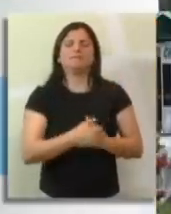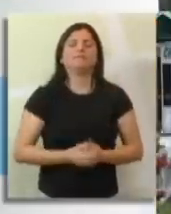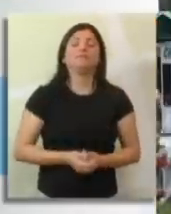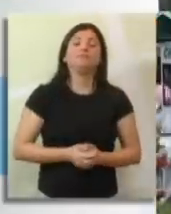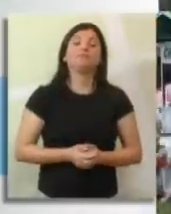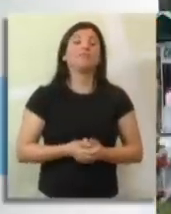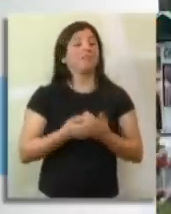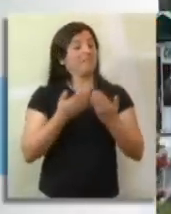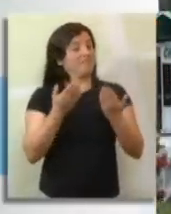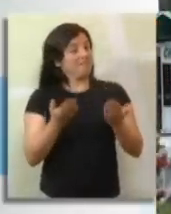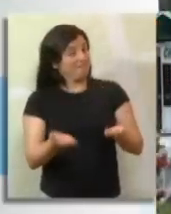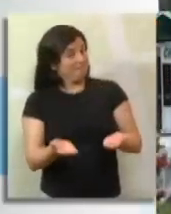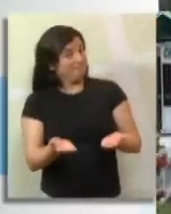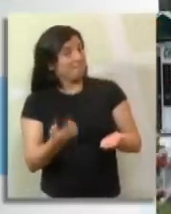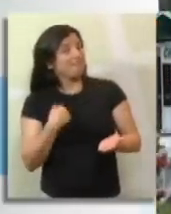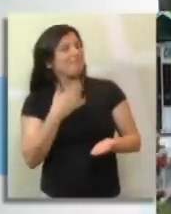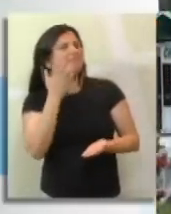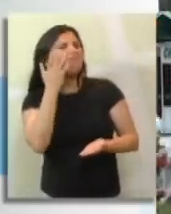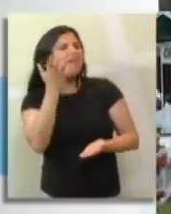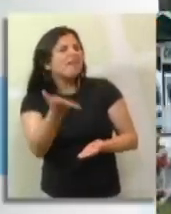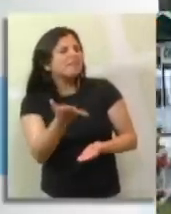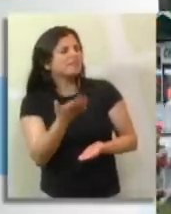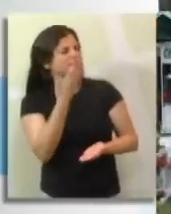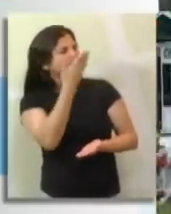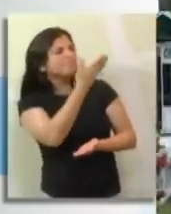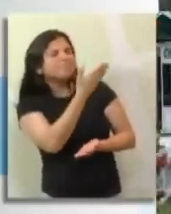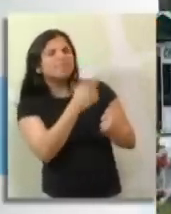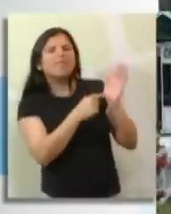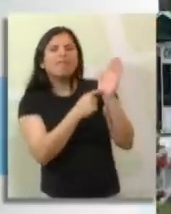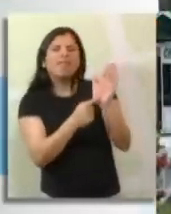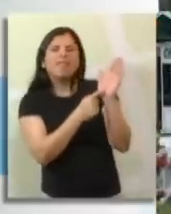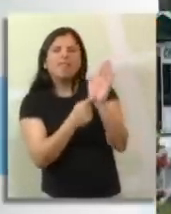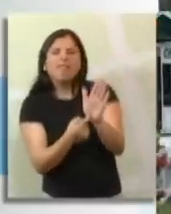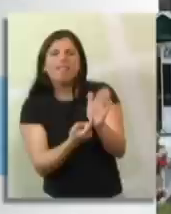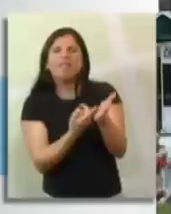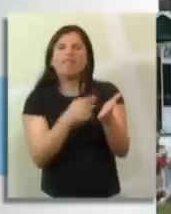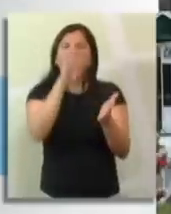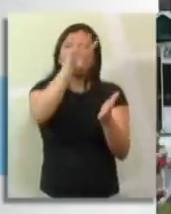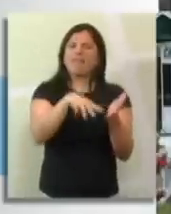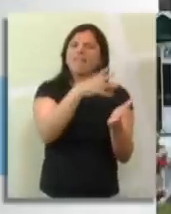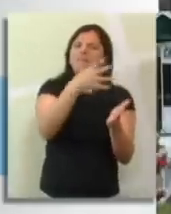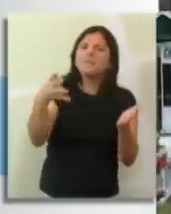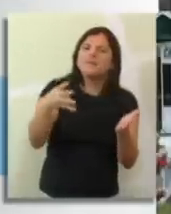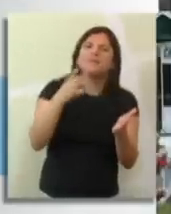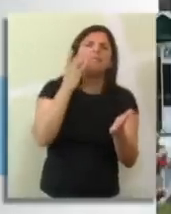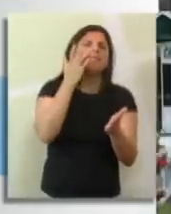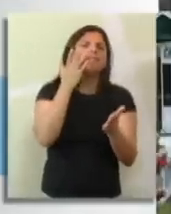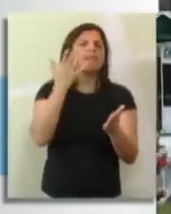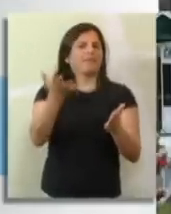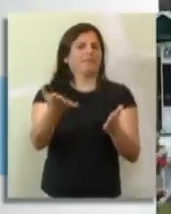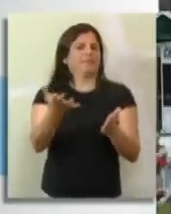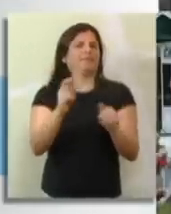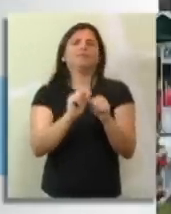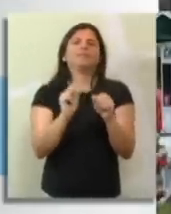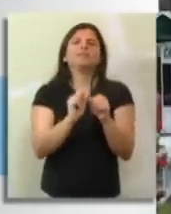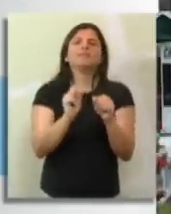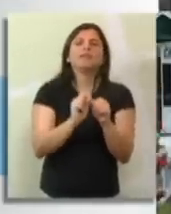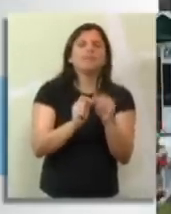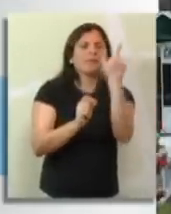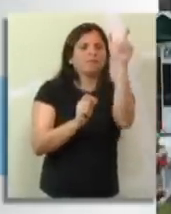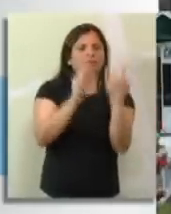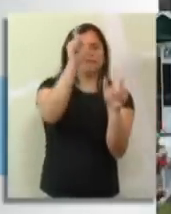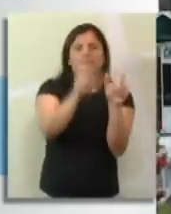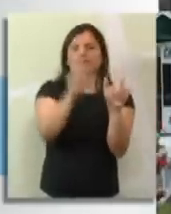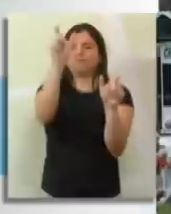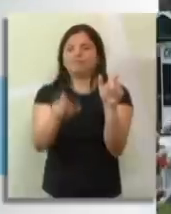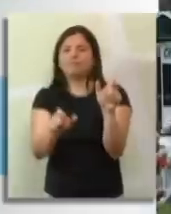Viu como é fácil a tabela que a Camila acabou de mostrar para a Alice? Três colunas e várias linhas, uma para cada faixa de horário. É